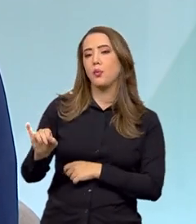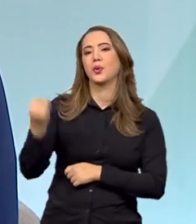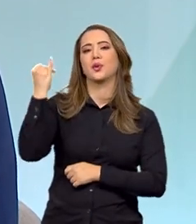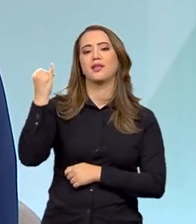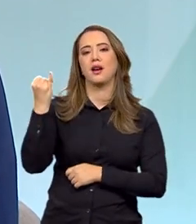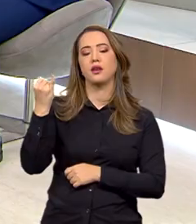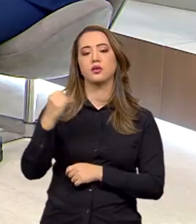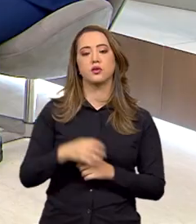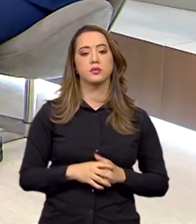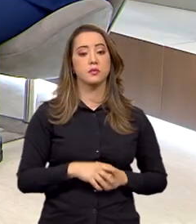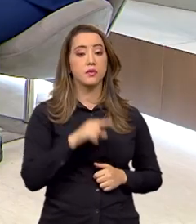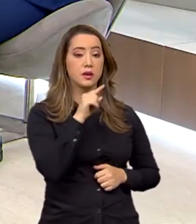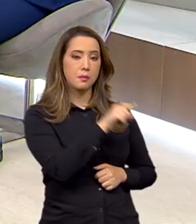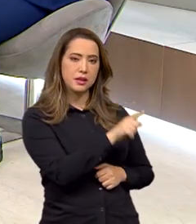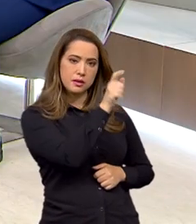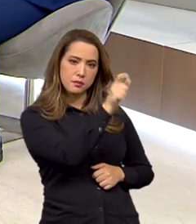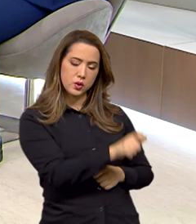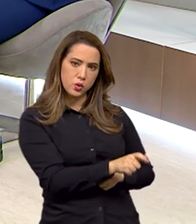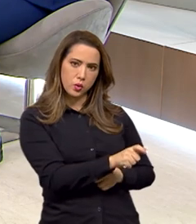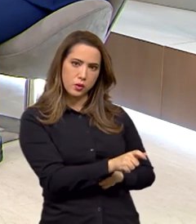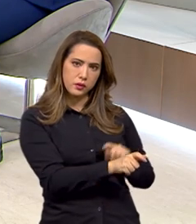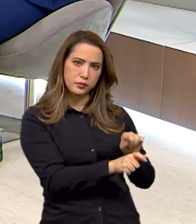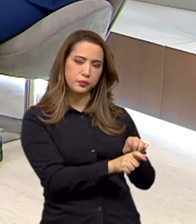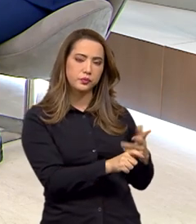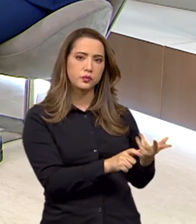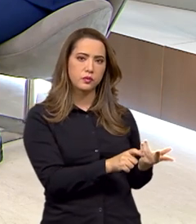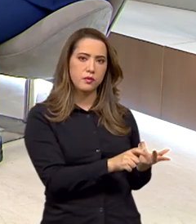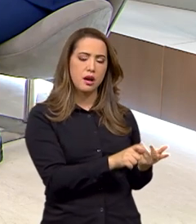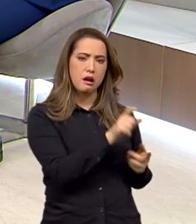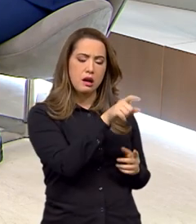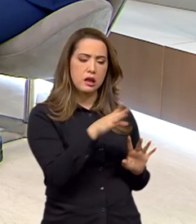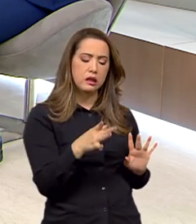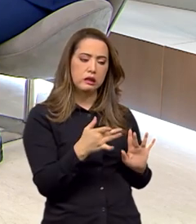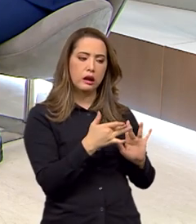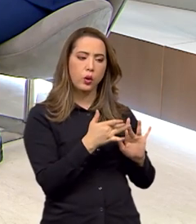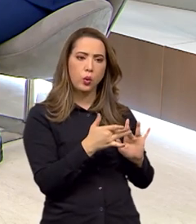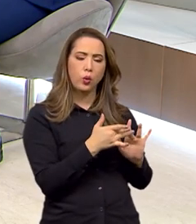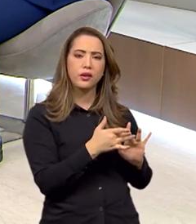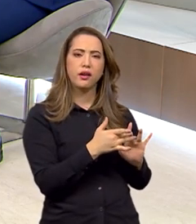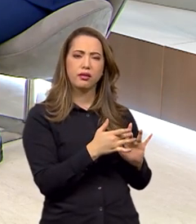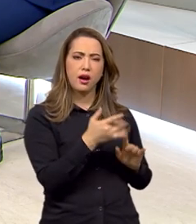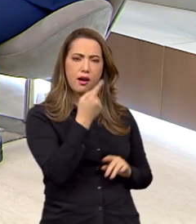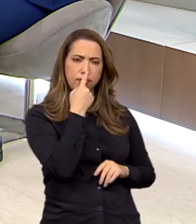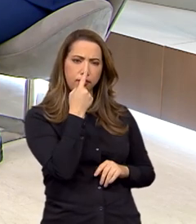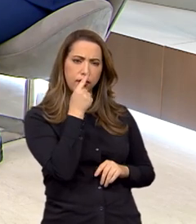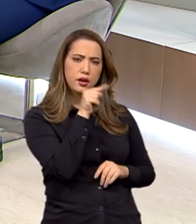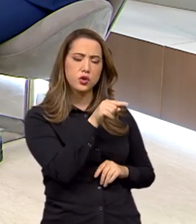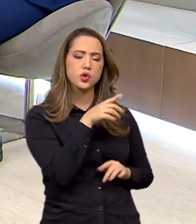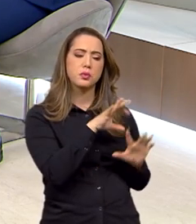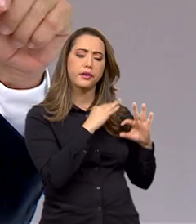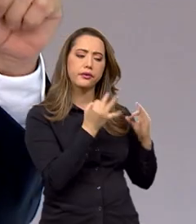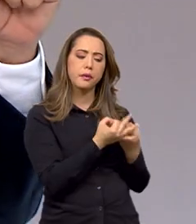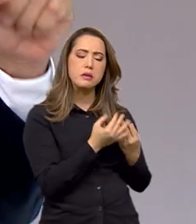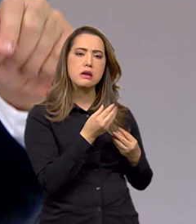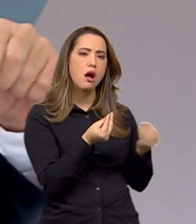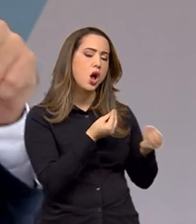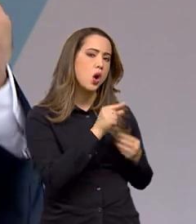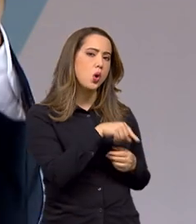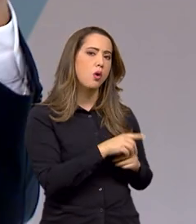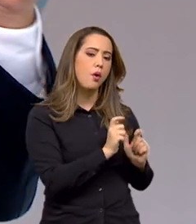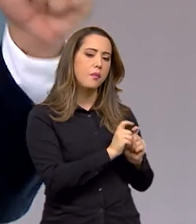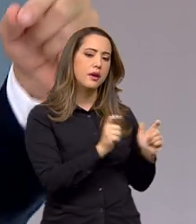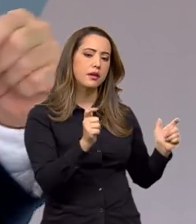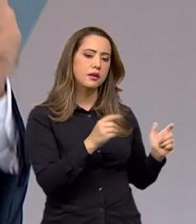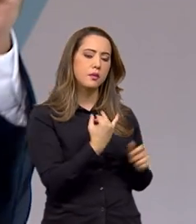relação abusiva. Mas nesse caso em que o perfil do agressor, ele está muito ligado a familiares ou pessoas próximas da família, aí é que